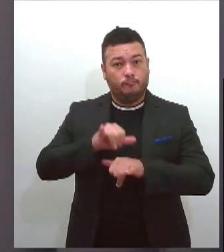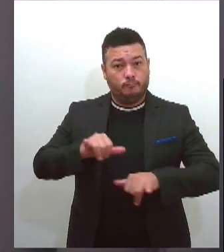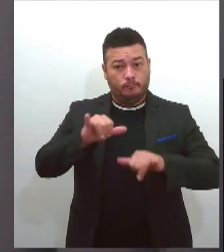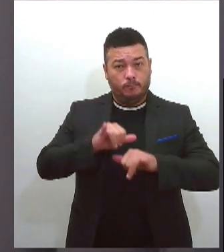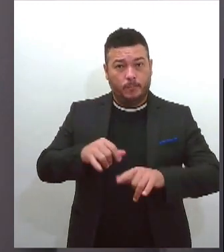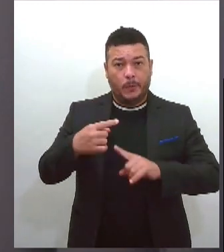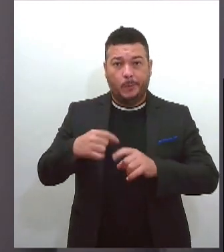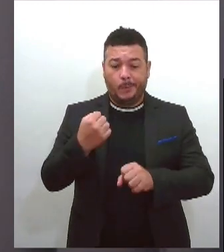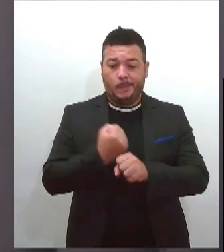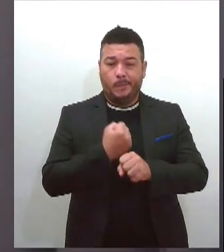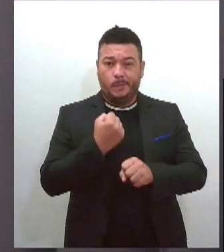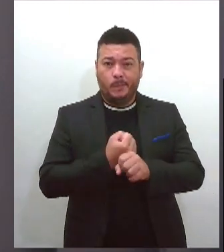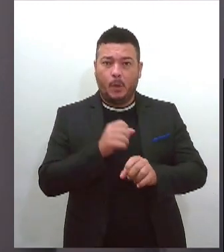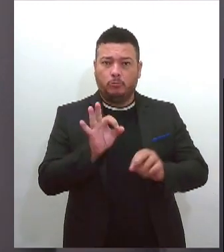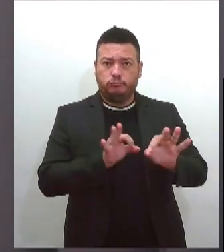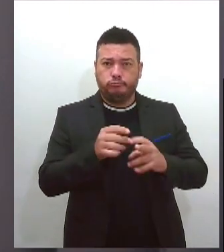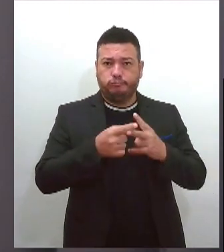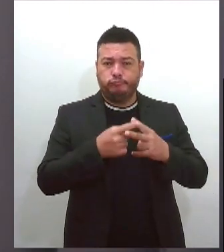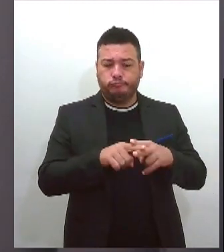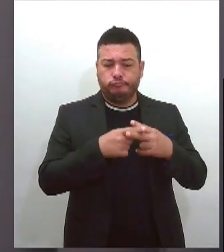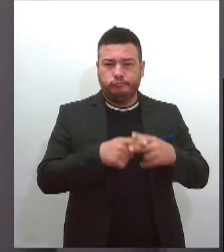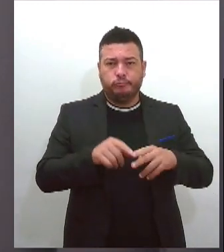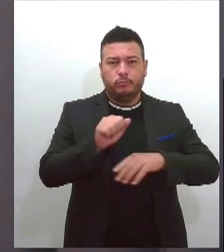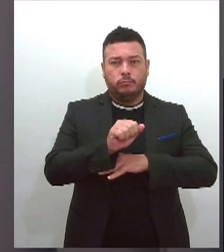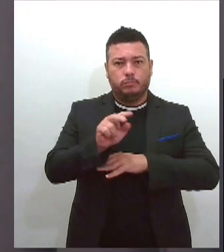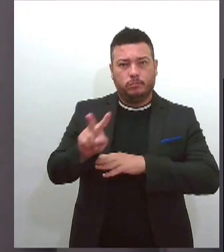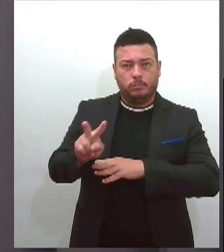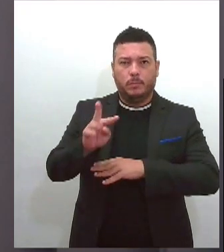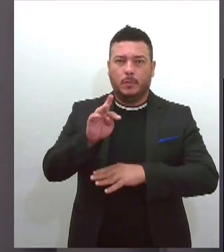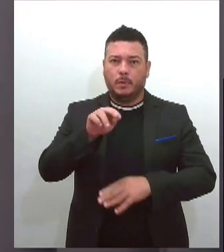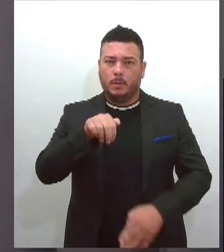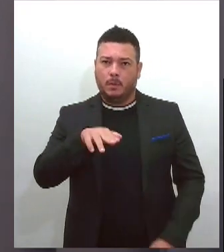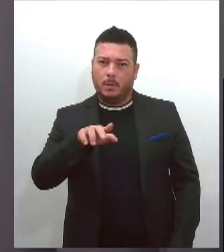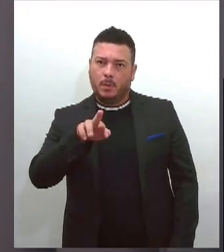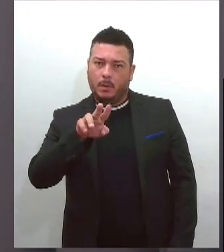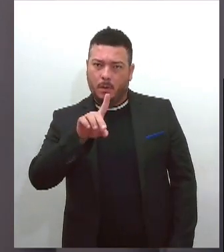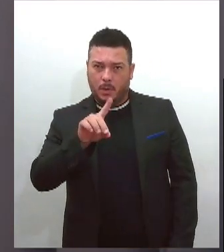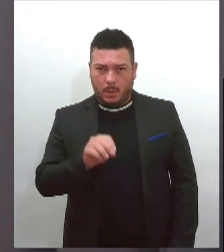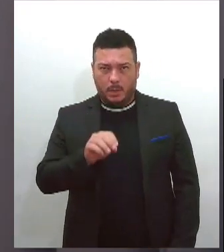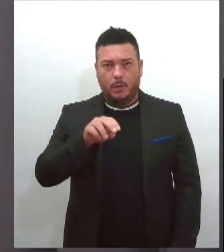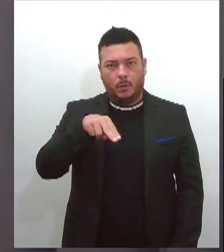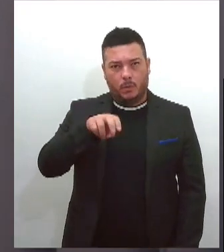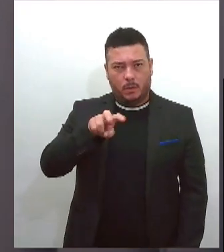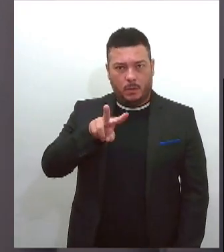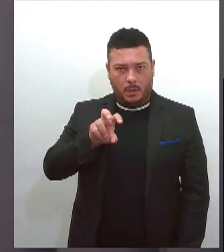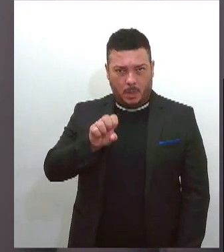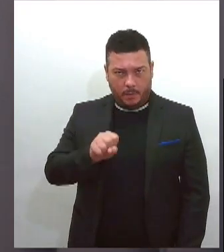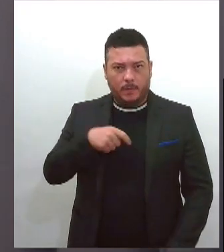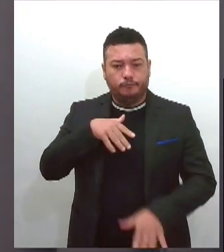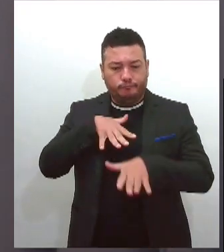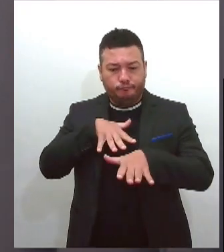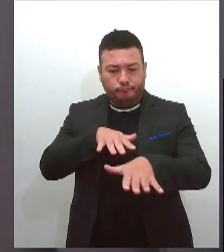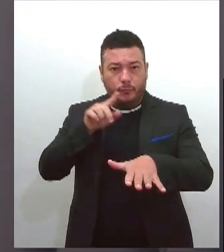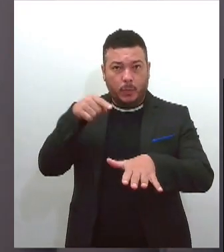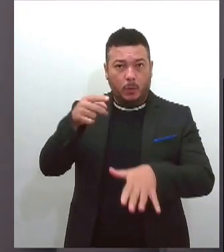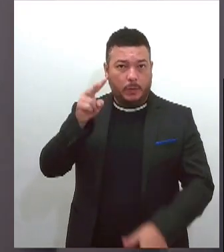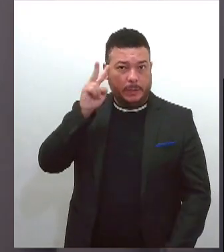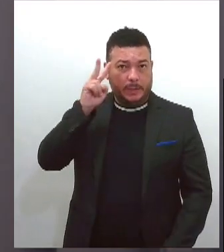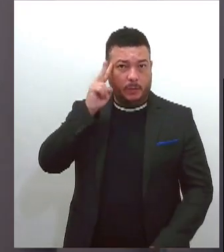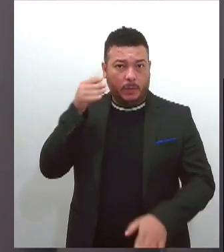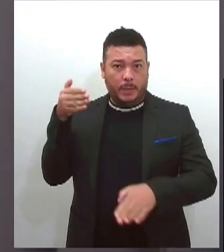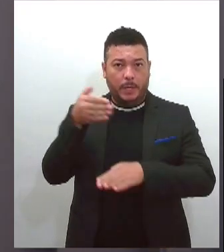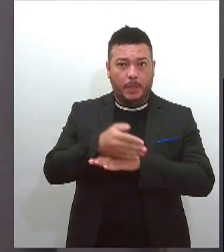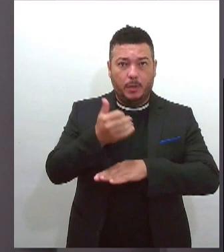reestruturação da Avenida Tancredo Neves, o trânsito na via a partir da próxima segunda-feira no sentido Beiramar ficará em meia